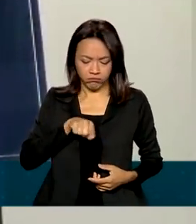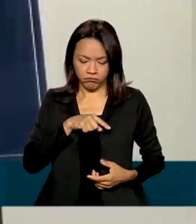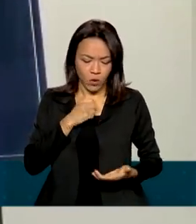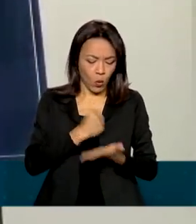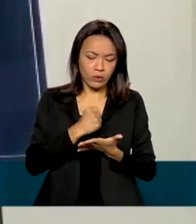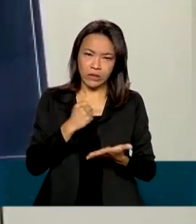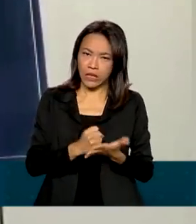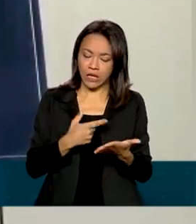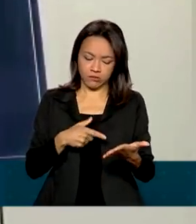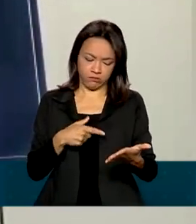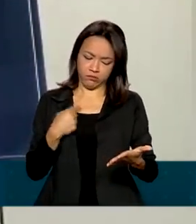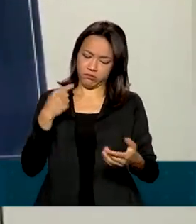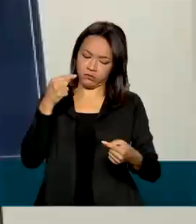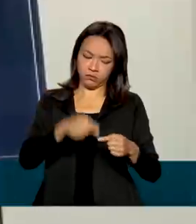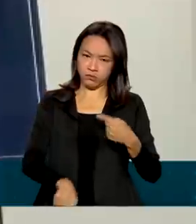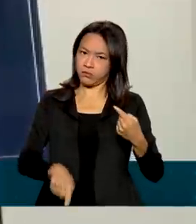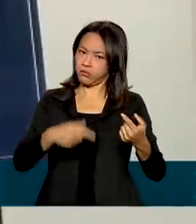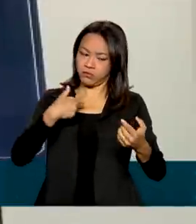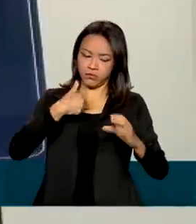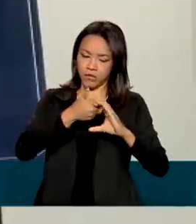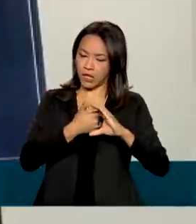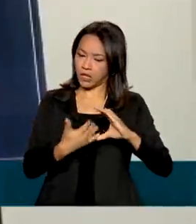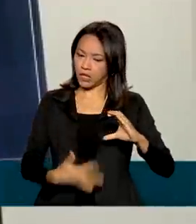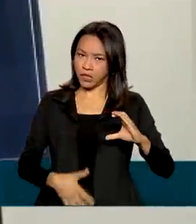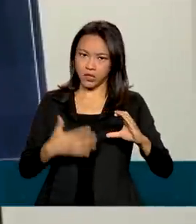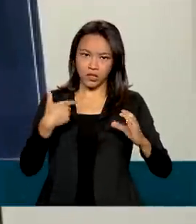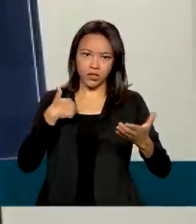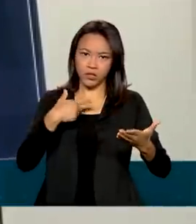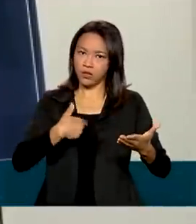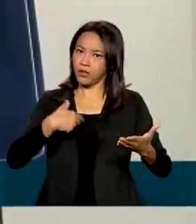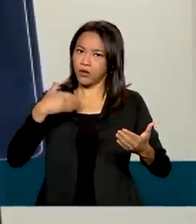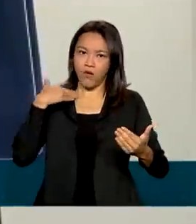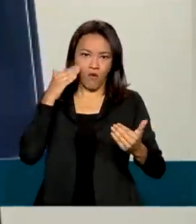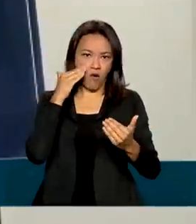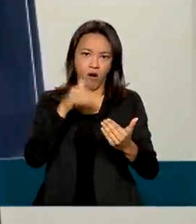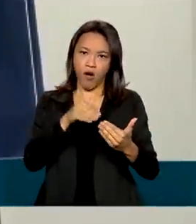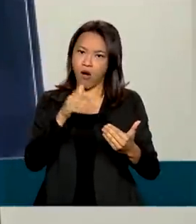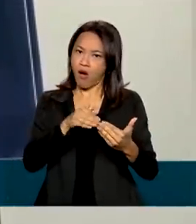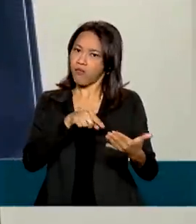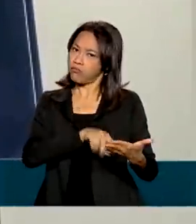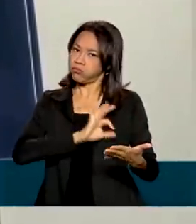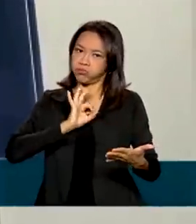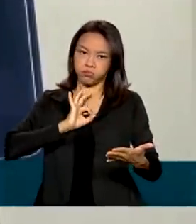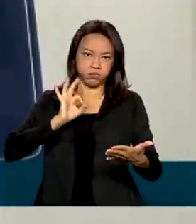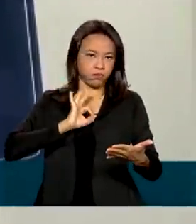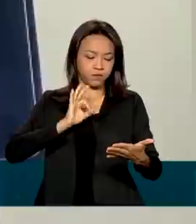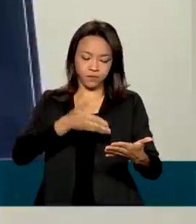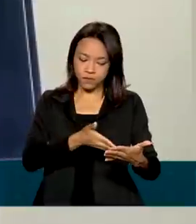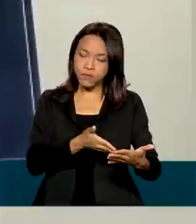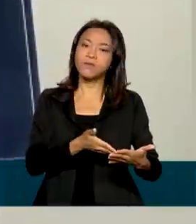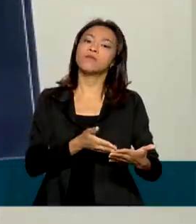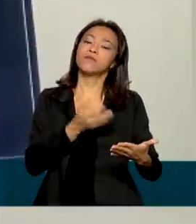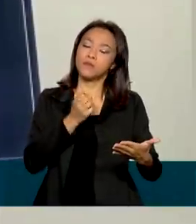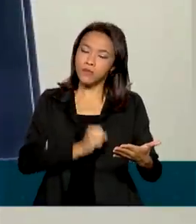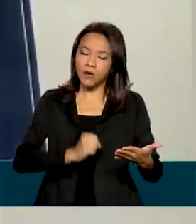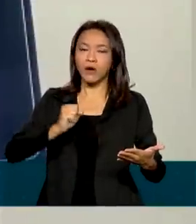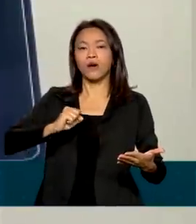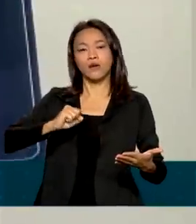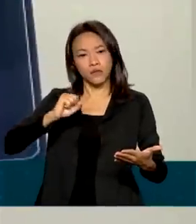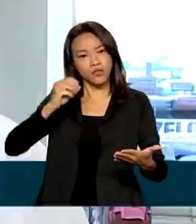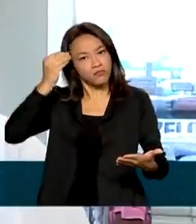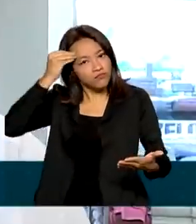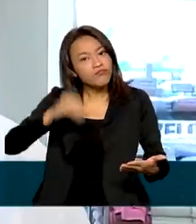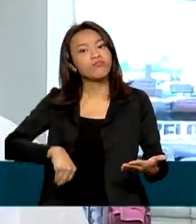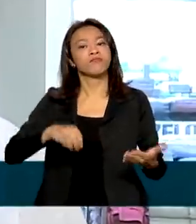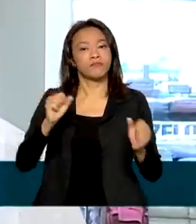contrato não esteja com as características ou da maneira como ele acreditava que estava ali disponível no